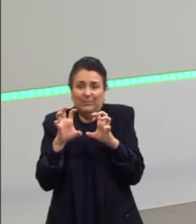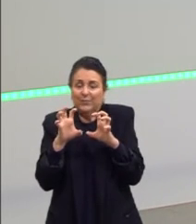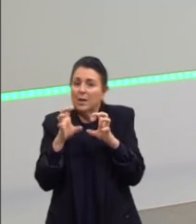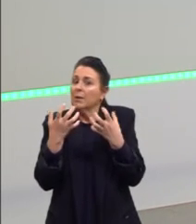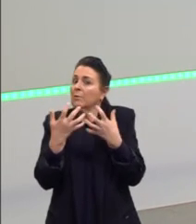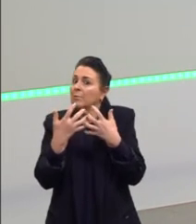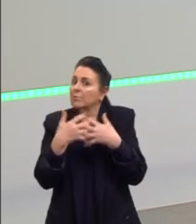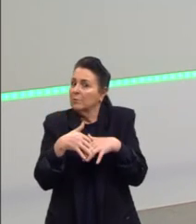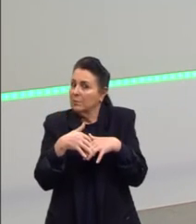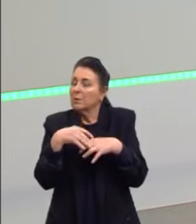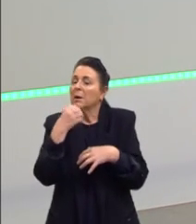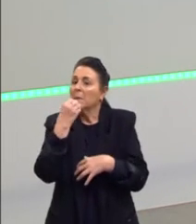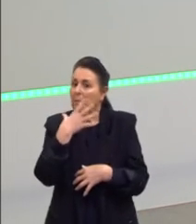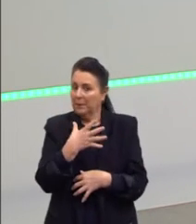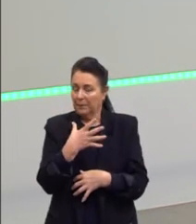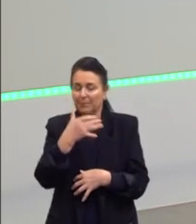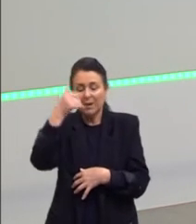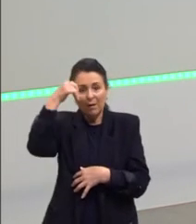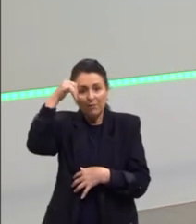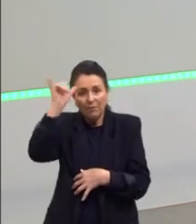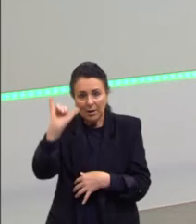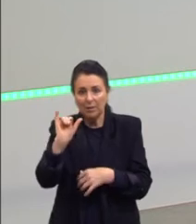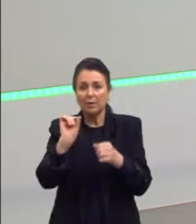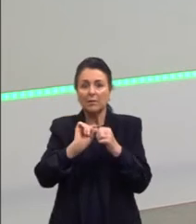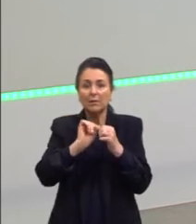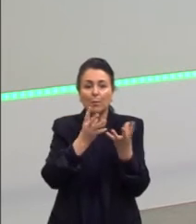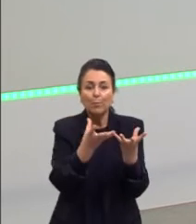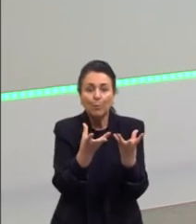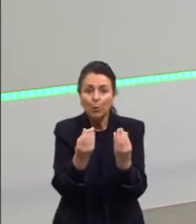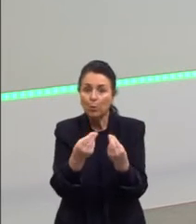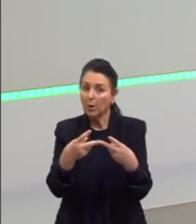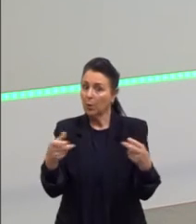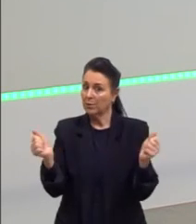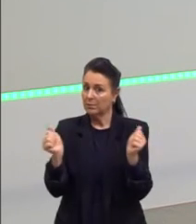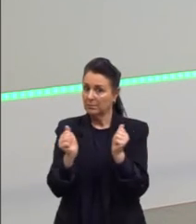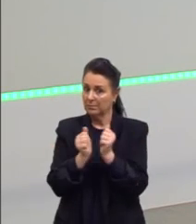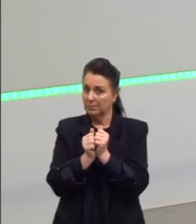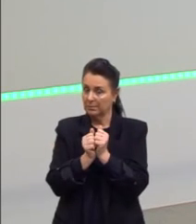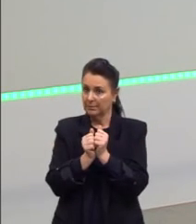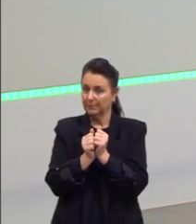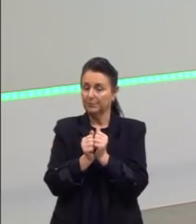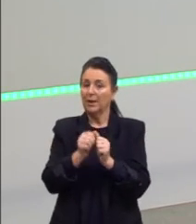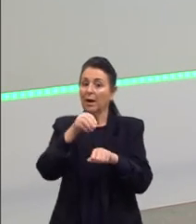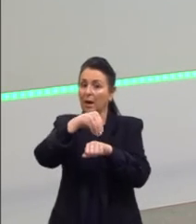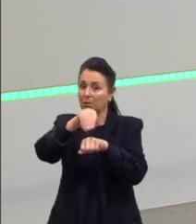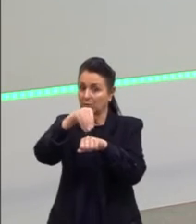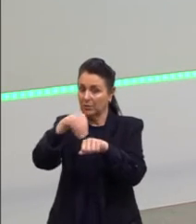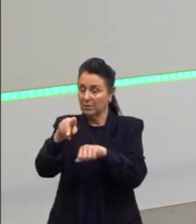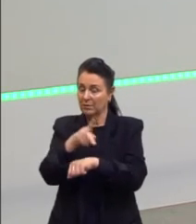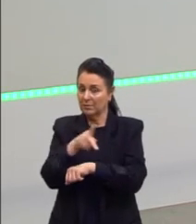bem. Então, evitar fazer muitas coisas ao mesmo tempo. Certo? Fica a dica.